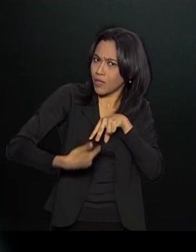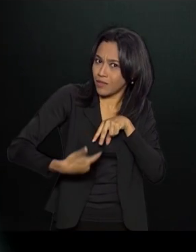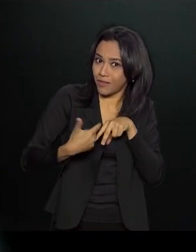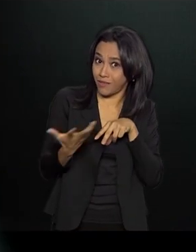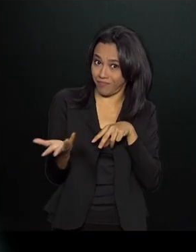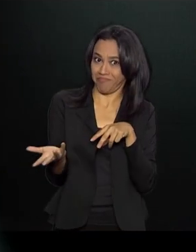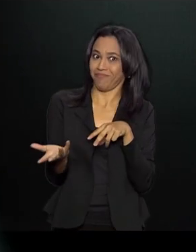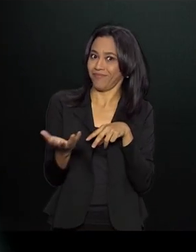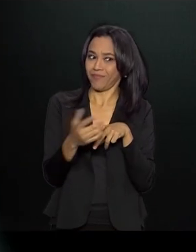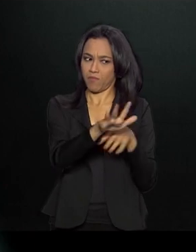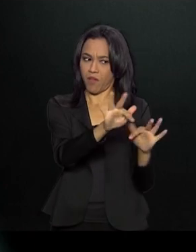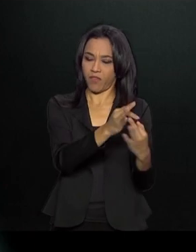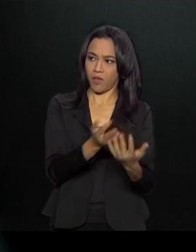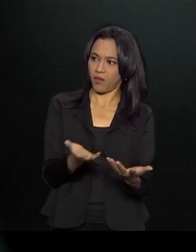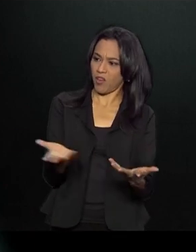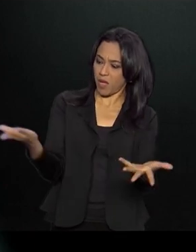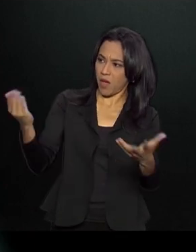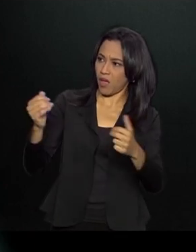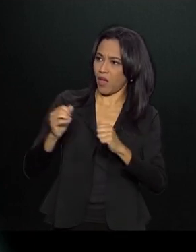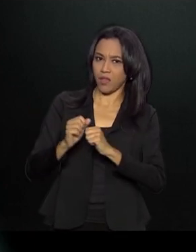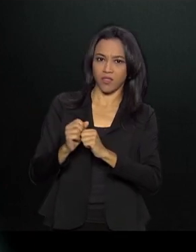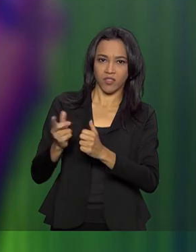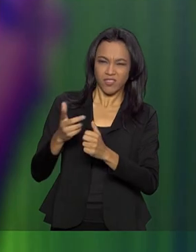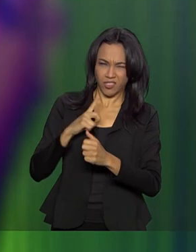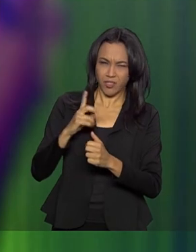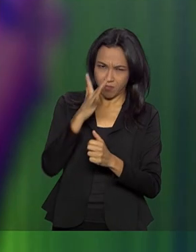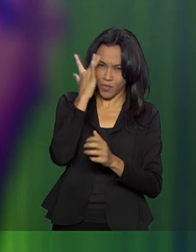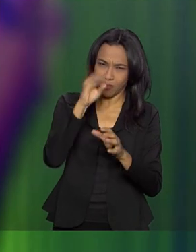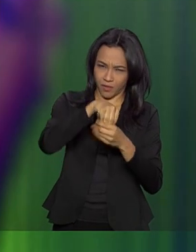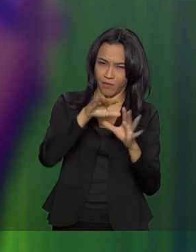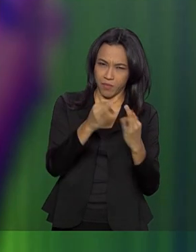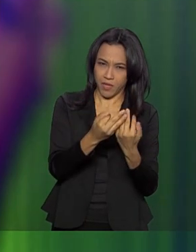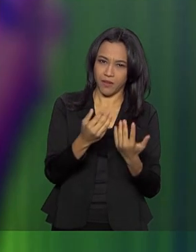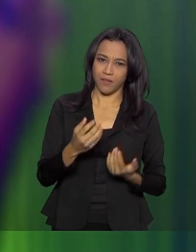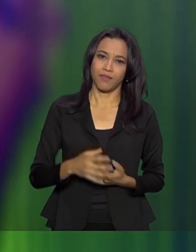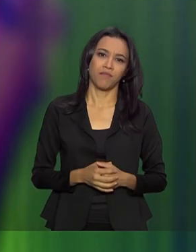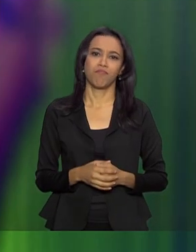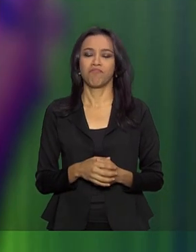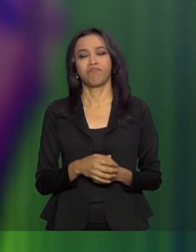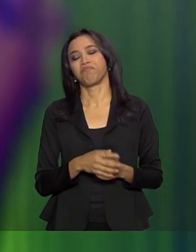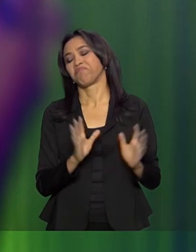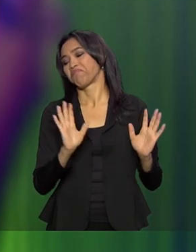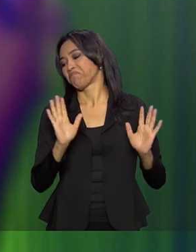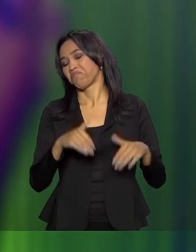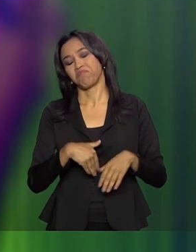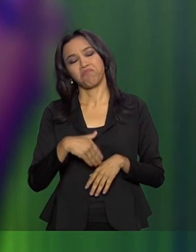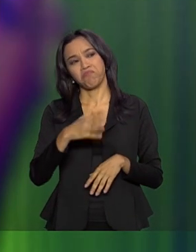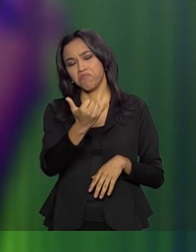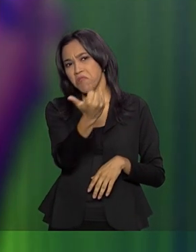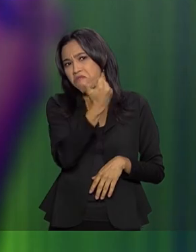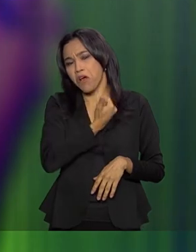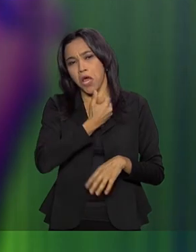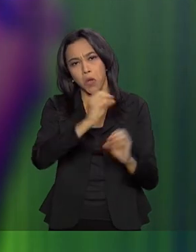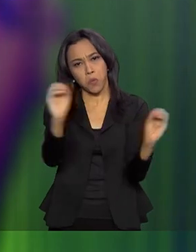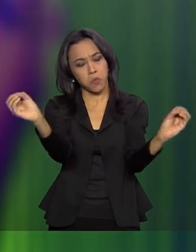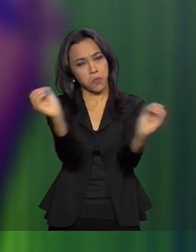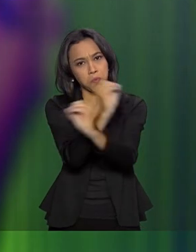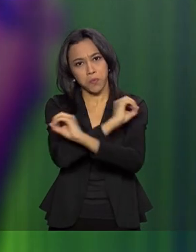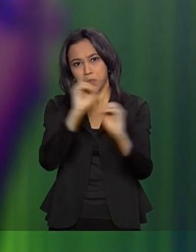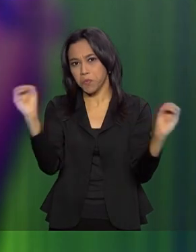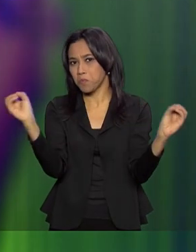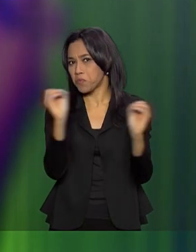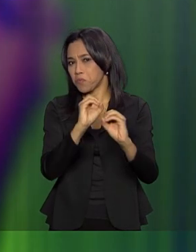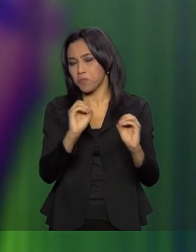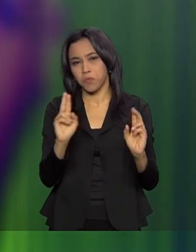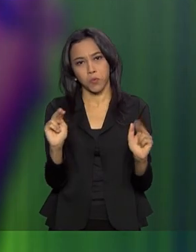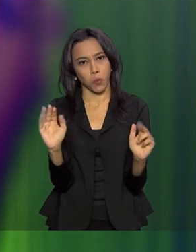alguém na família ali para dizer, como é que pode? Tinha? Nunca soube. É melhor nem saber. Não, não é. Nunca bateu no meu